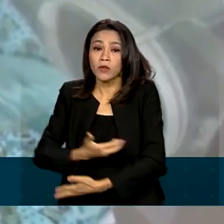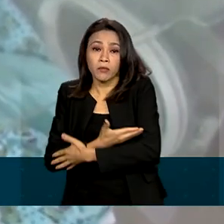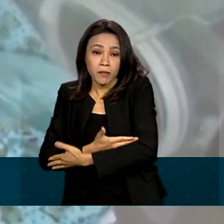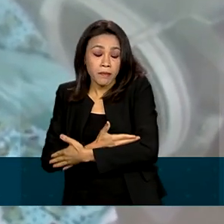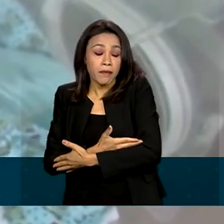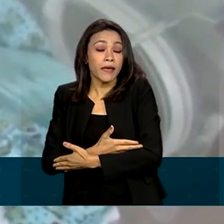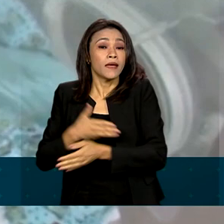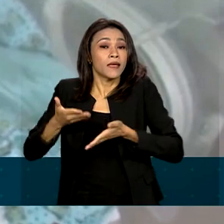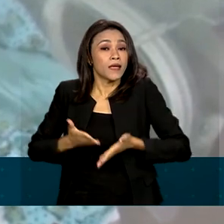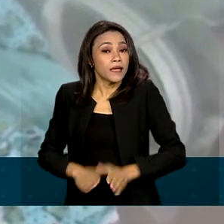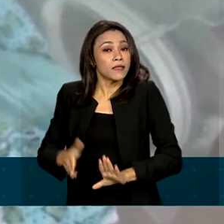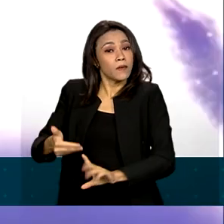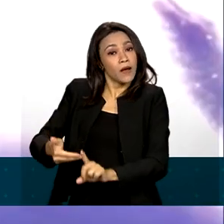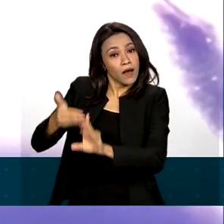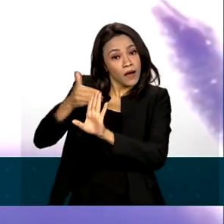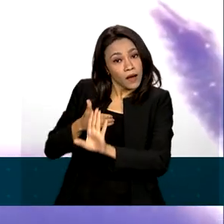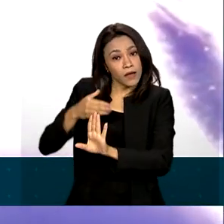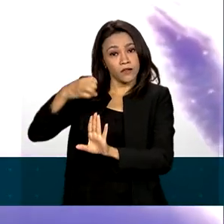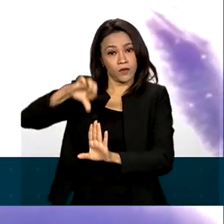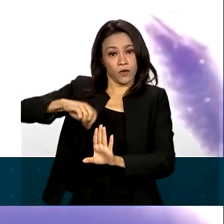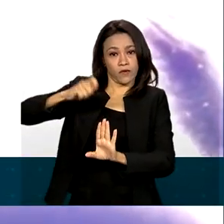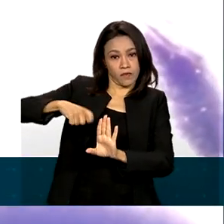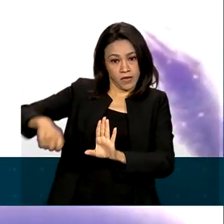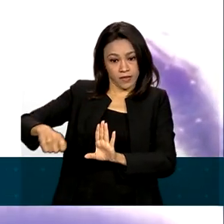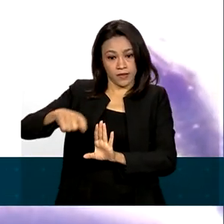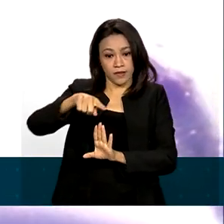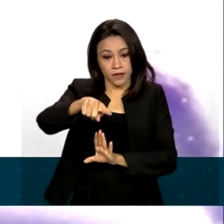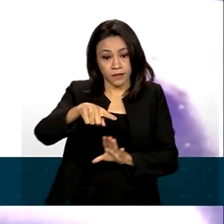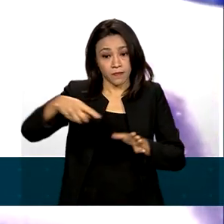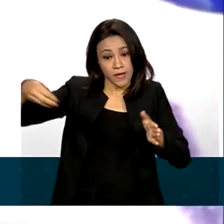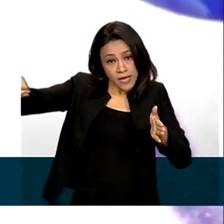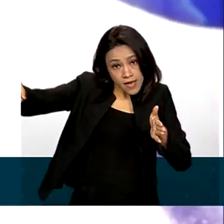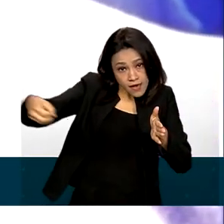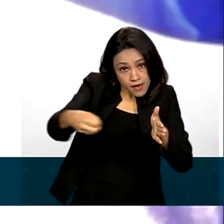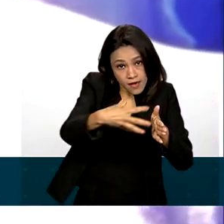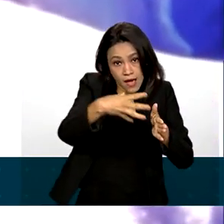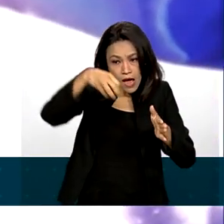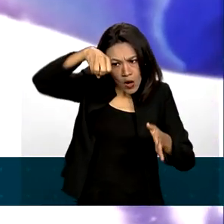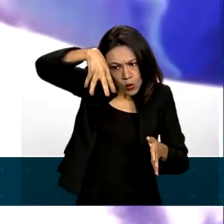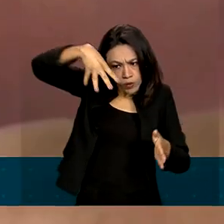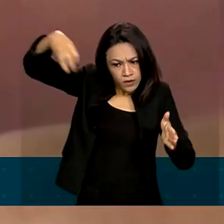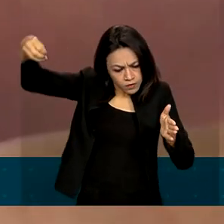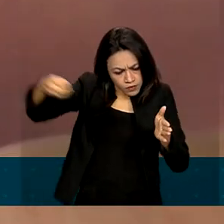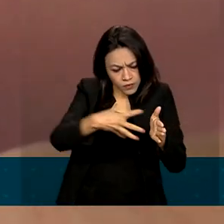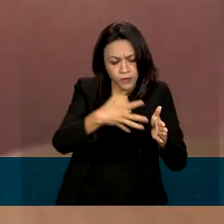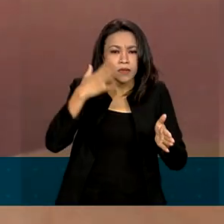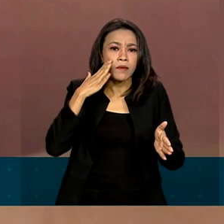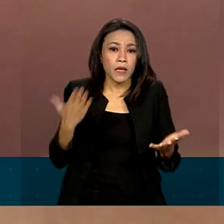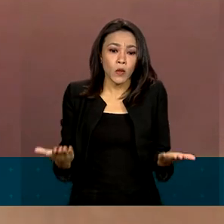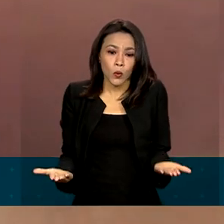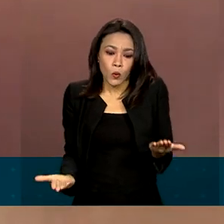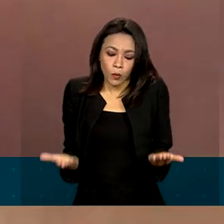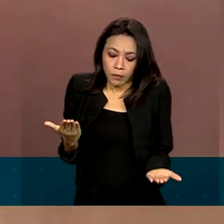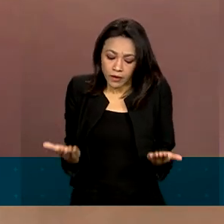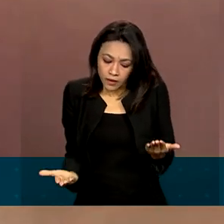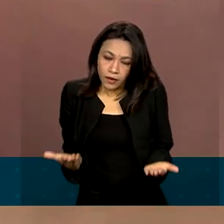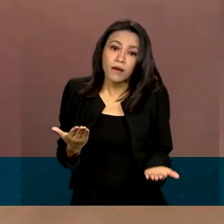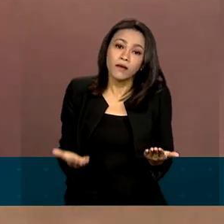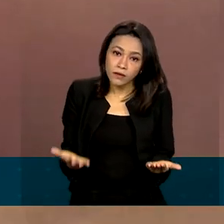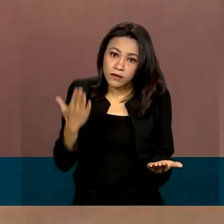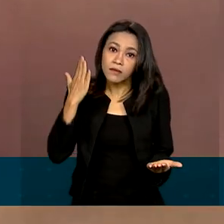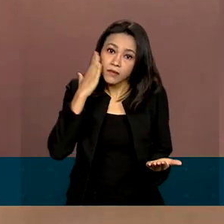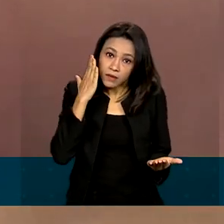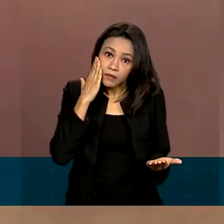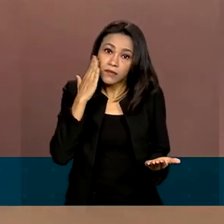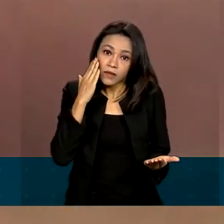O equipamento faz o cálculo a partir da penetração da luz na pele. O peso do bebê também é considerado. O resultado